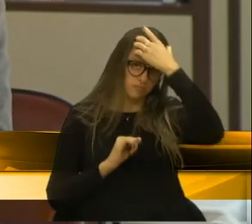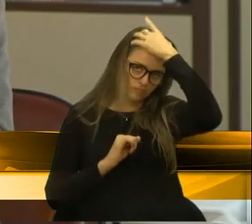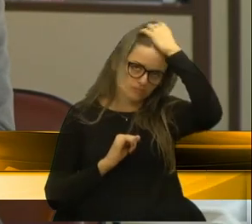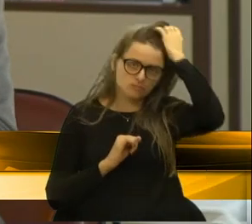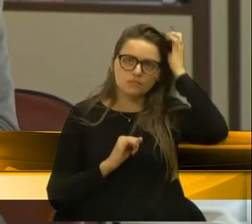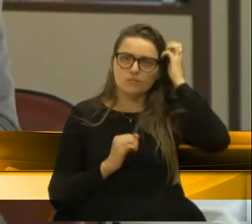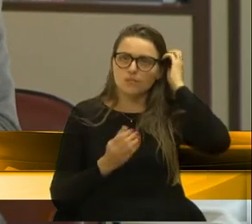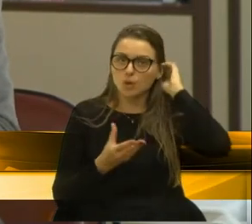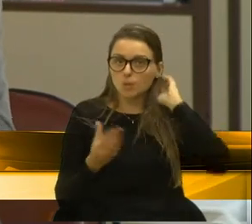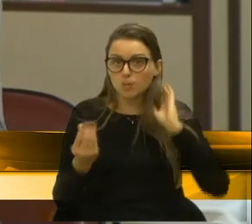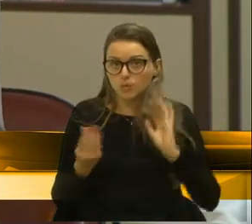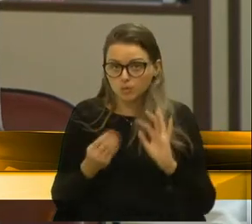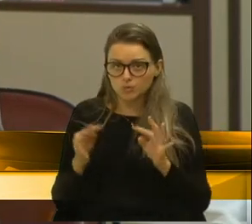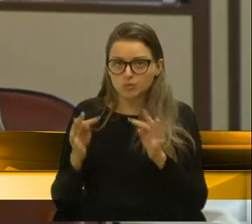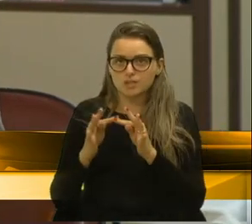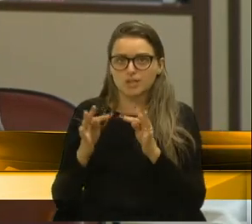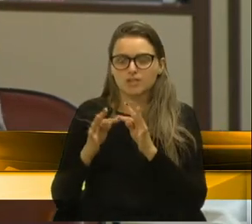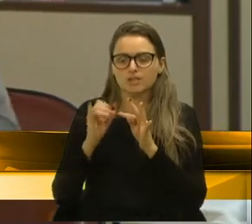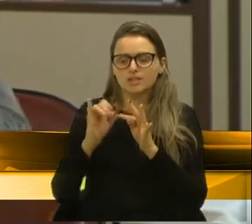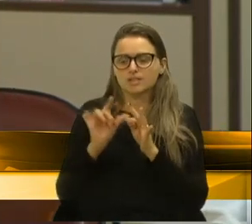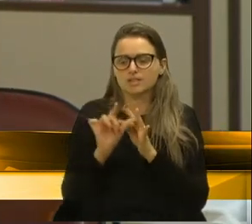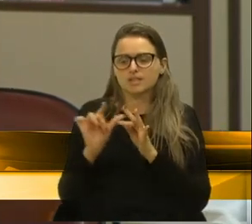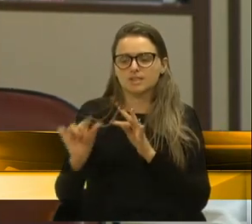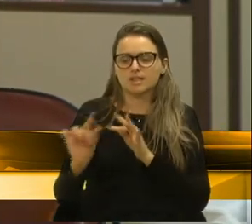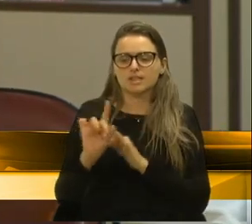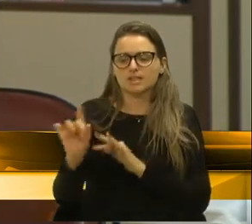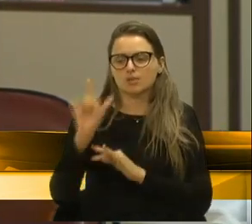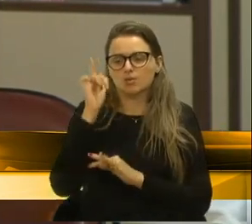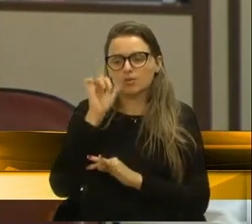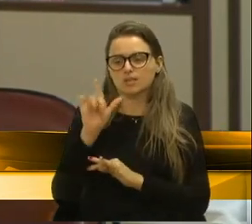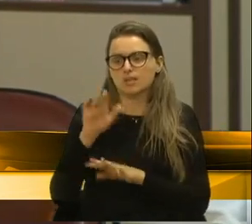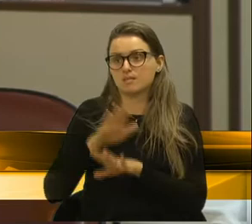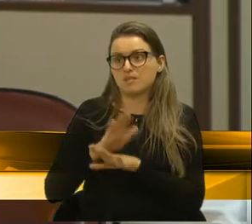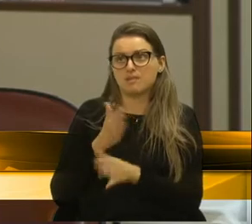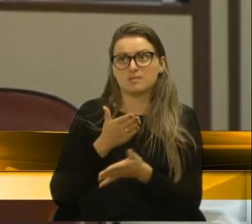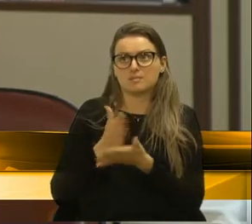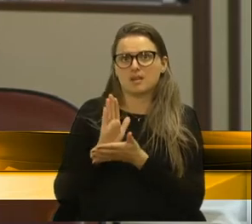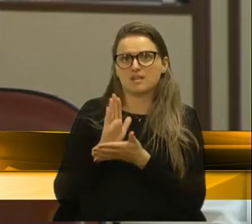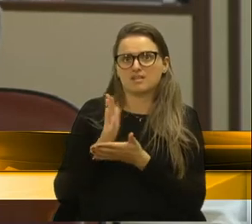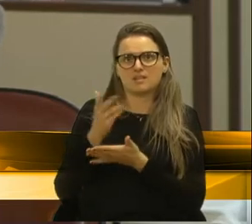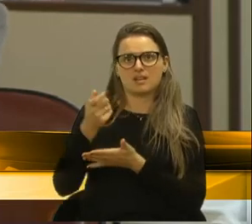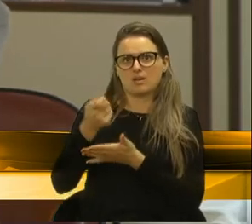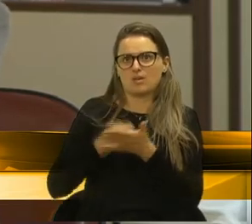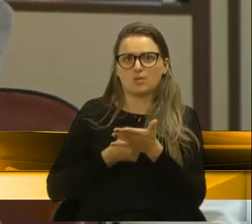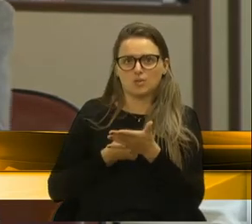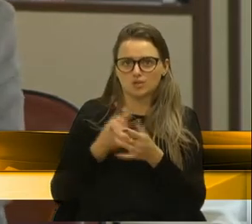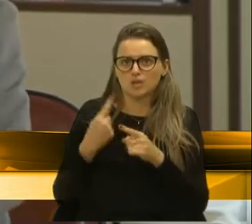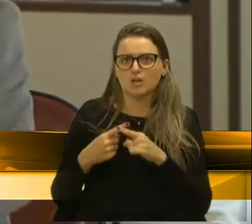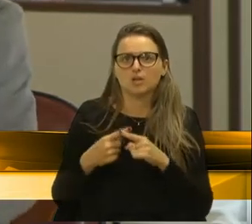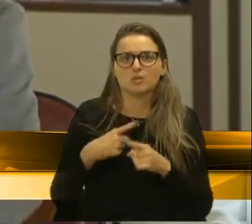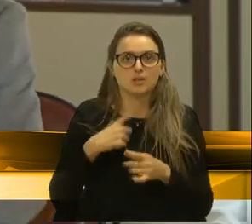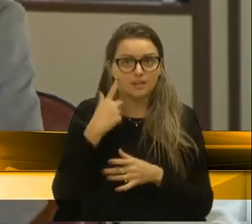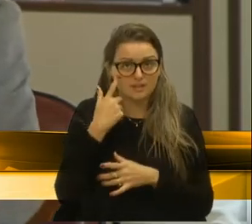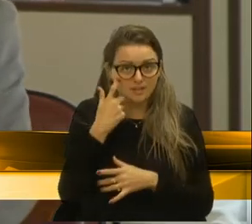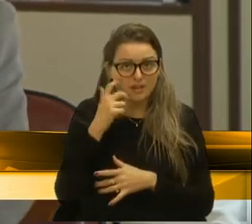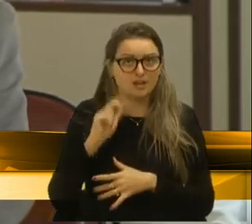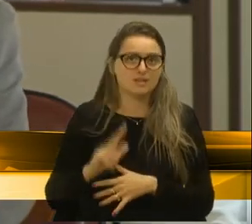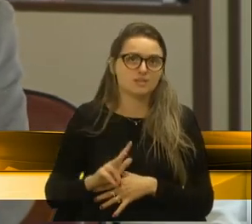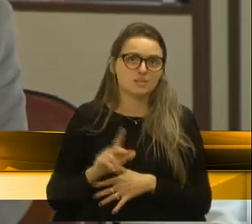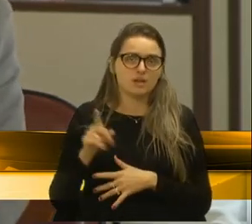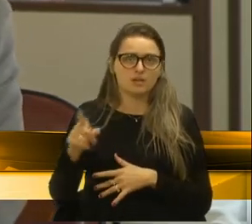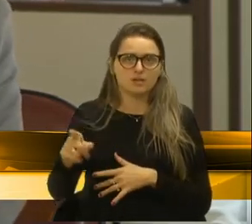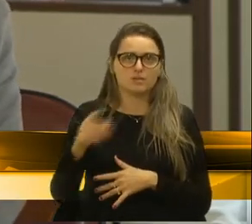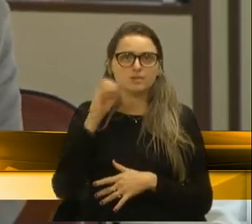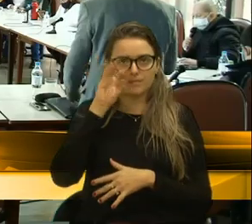técnicos, se saírem de lá, não conseguem mais passar no concurso. E eles vão fazer falta, porque eles têm expertise. Isso é uma parte,